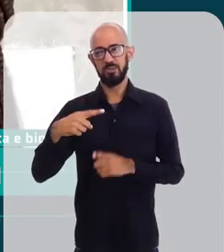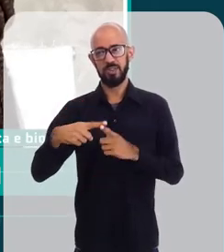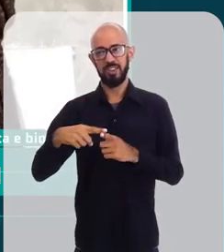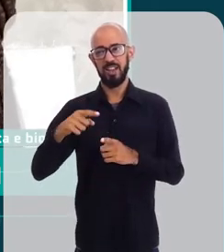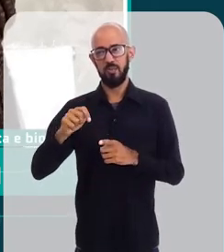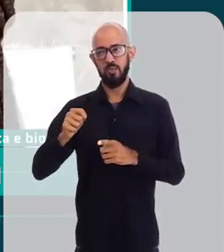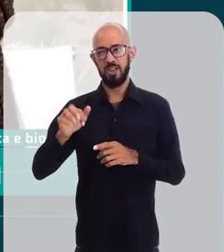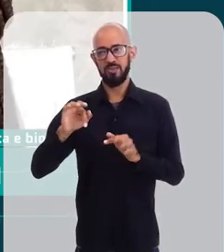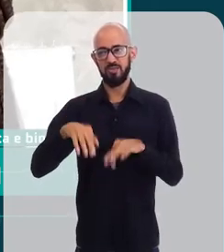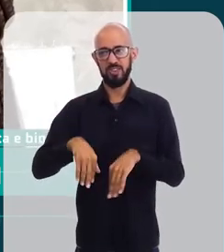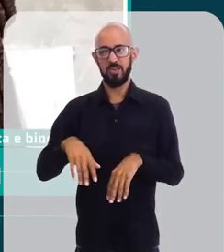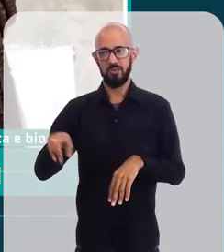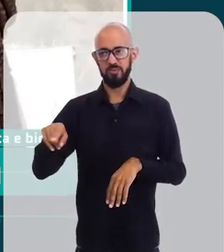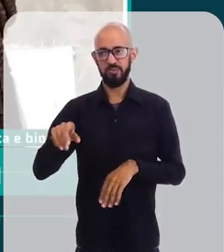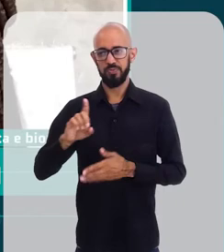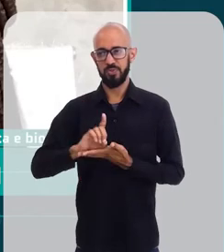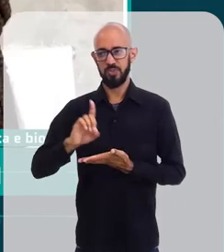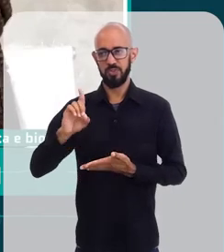ultrapassando.